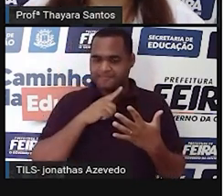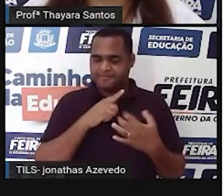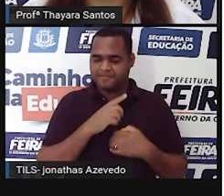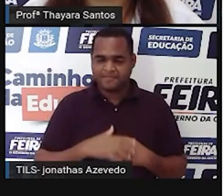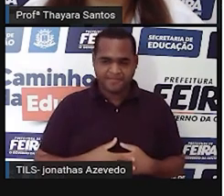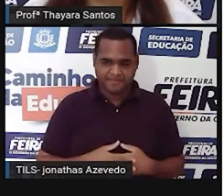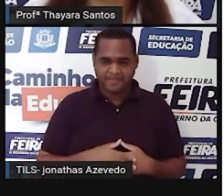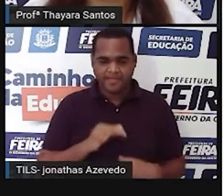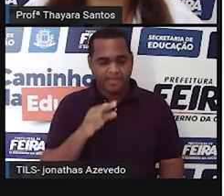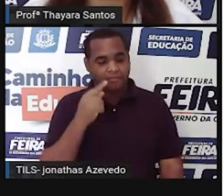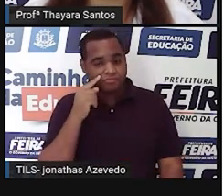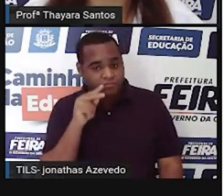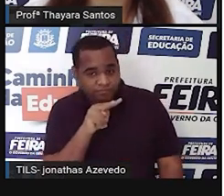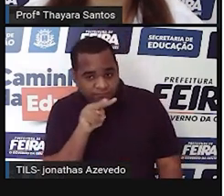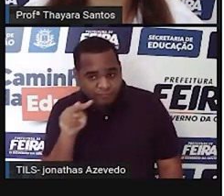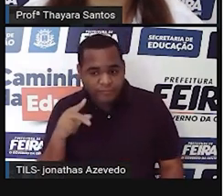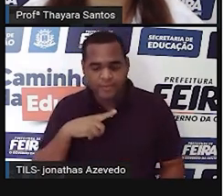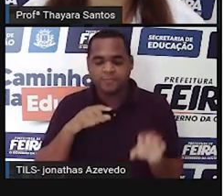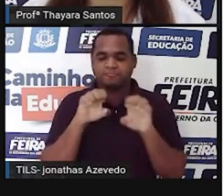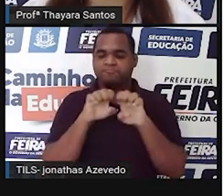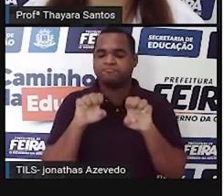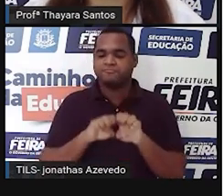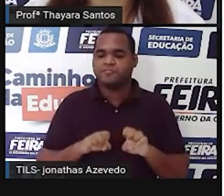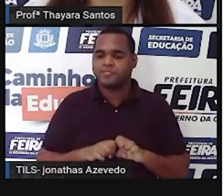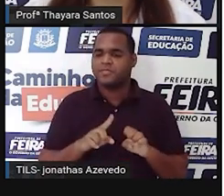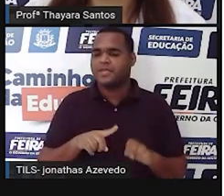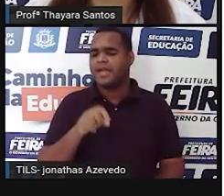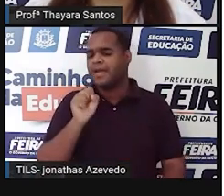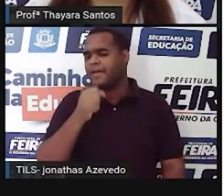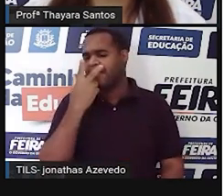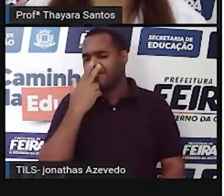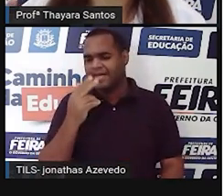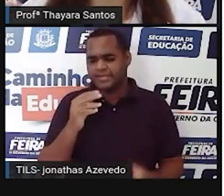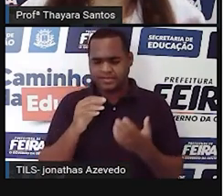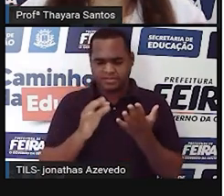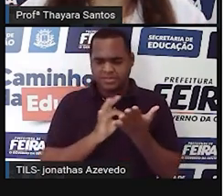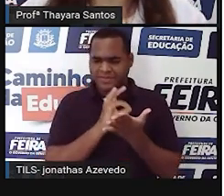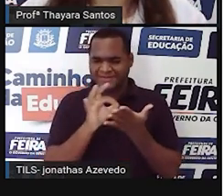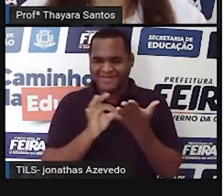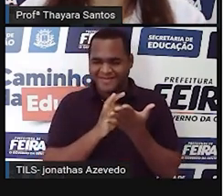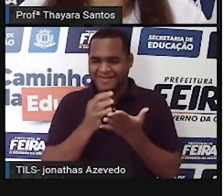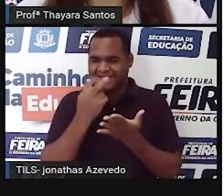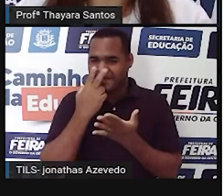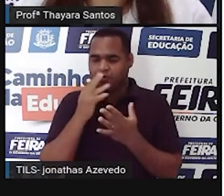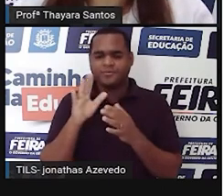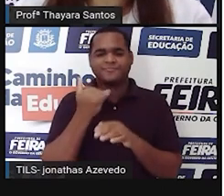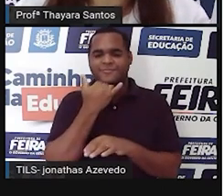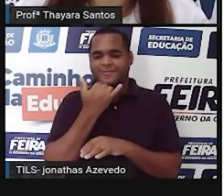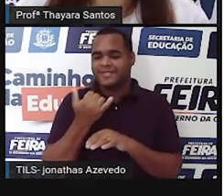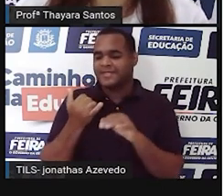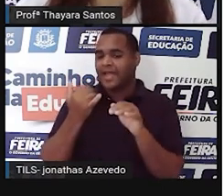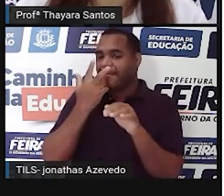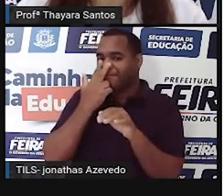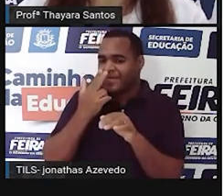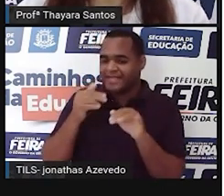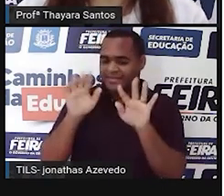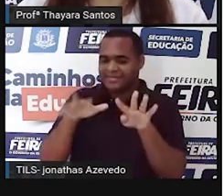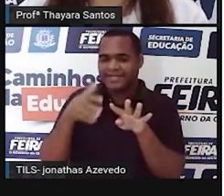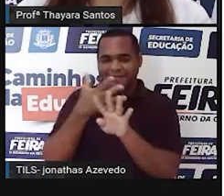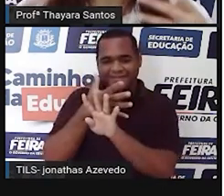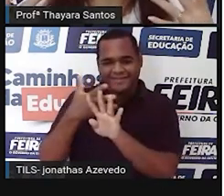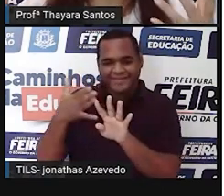Então, quando ele olhou essa estrutura, ele fez, nossa, parecem celas, como se fossem aquelas celas da prisão, pequenos compartimentos.